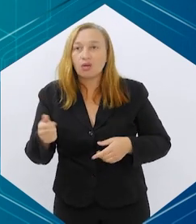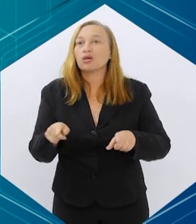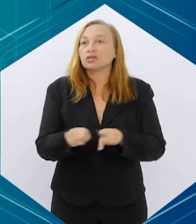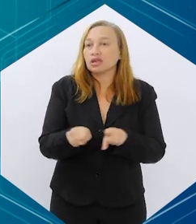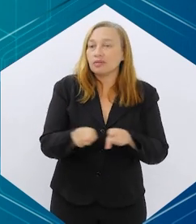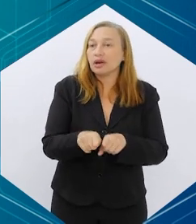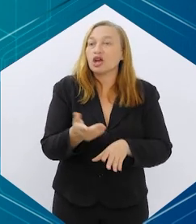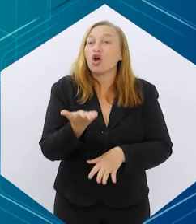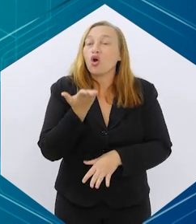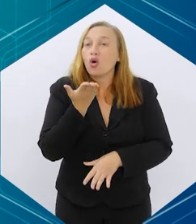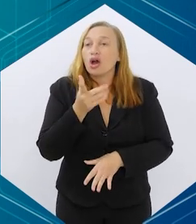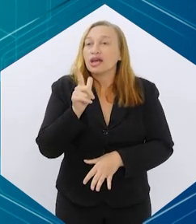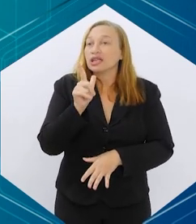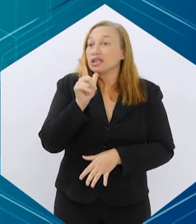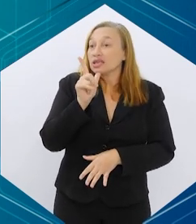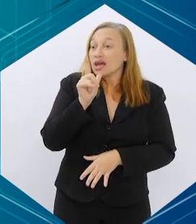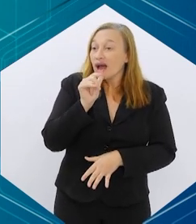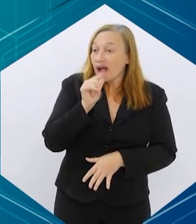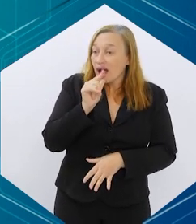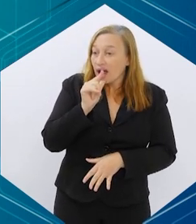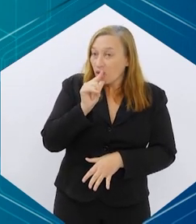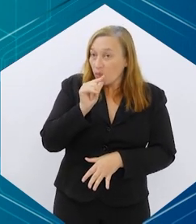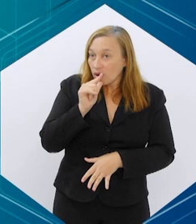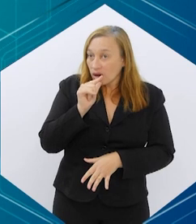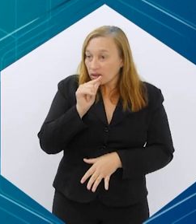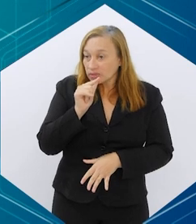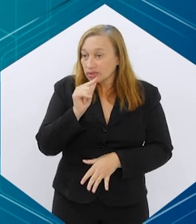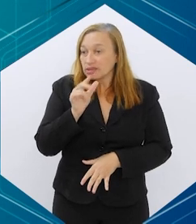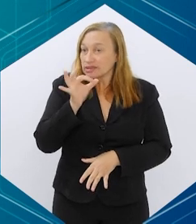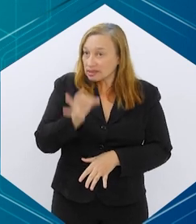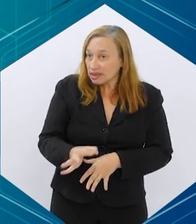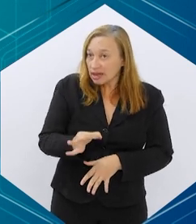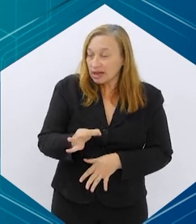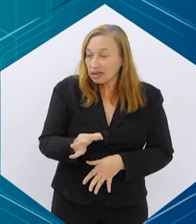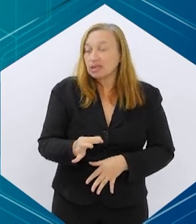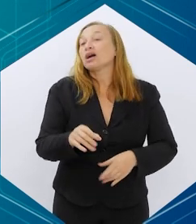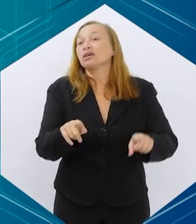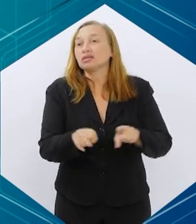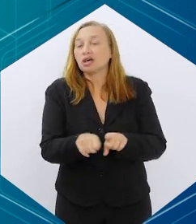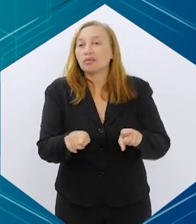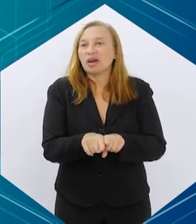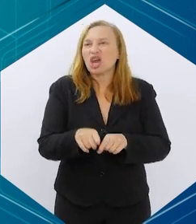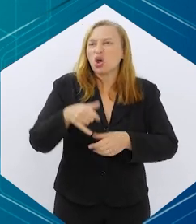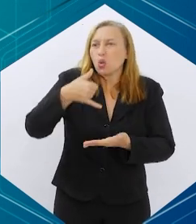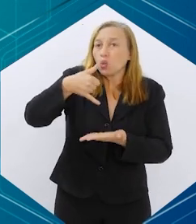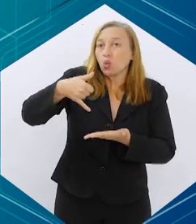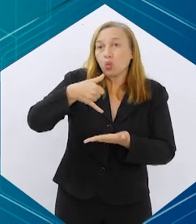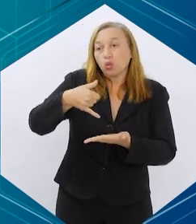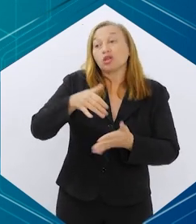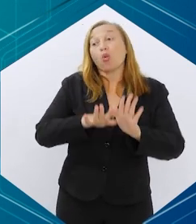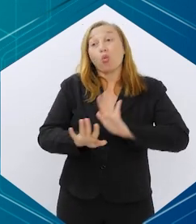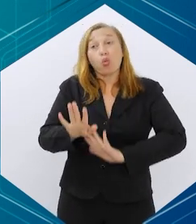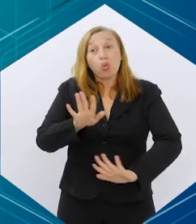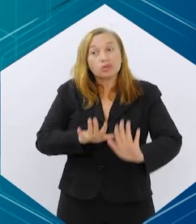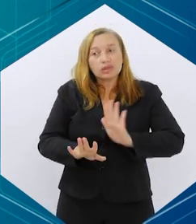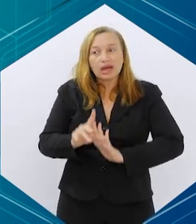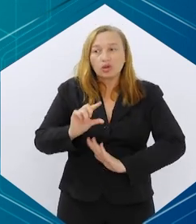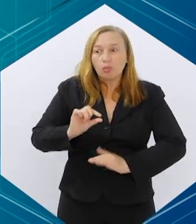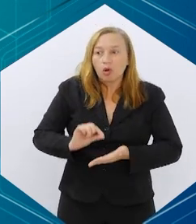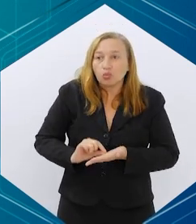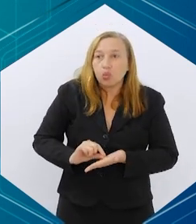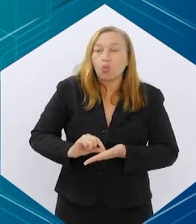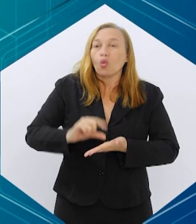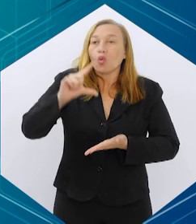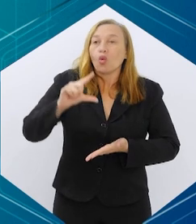ingestão de líquidos adequada, a diminuição do nutriente, gordura, para que não